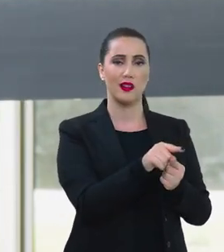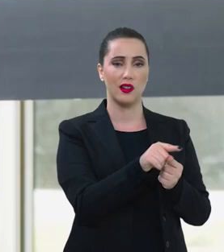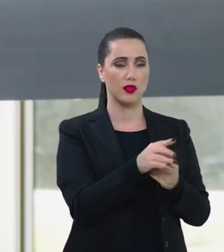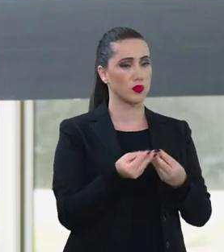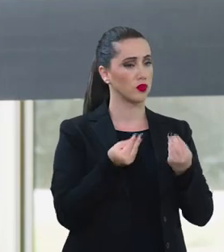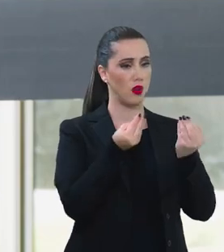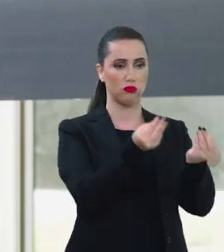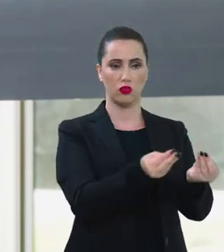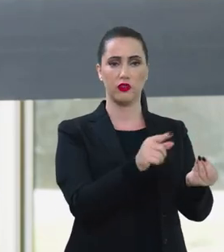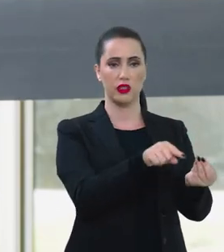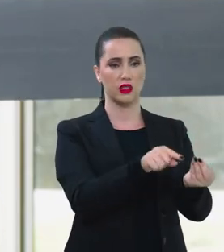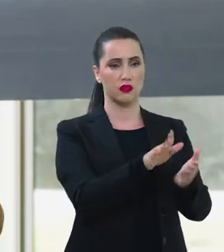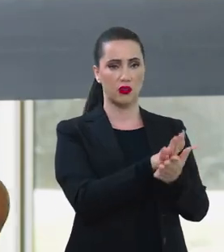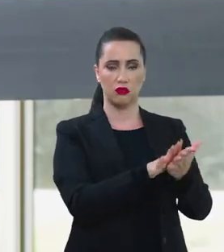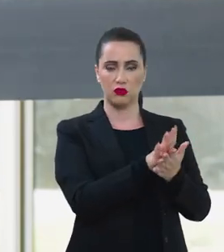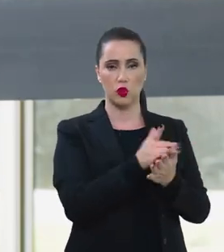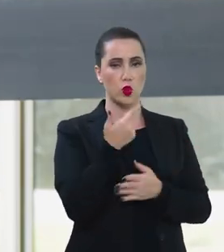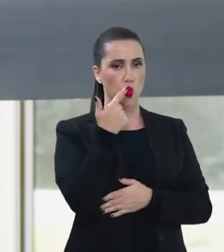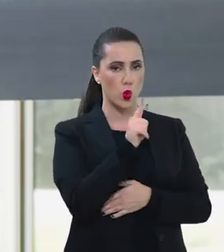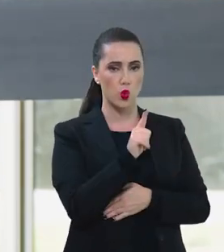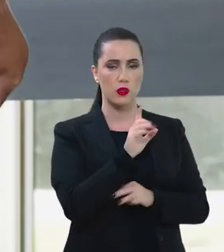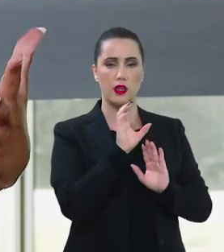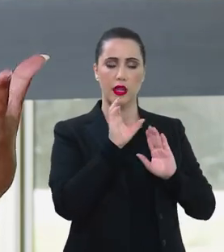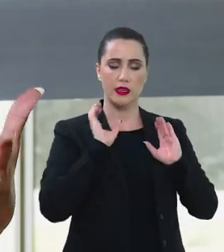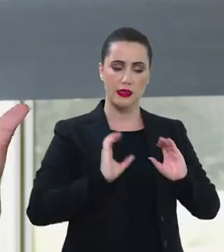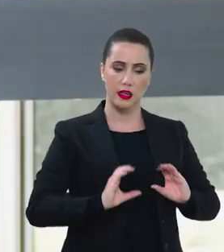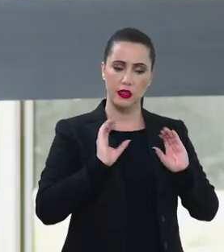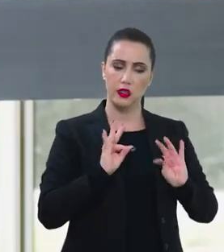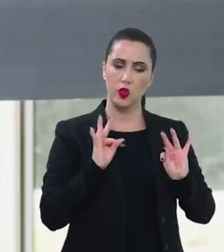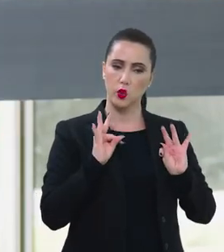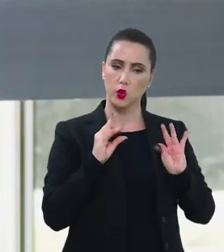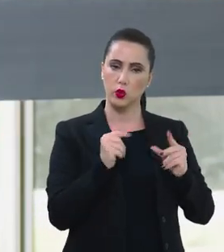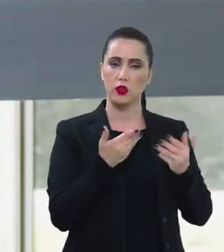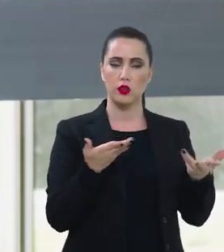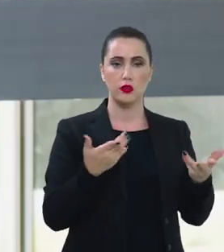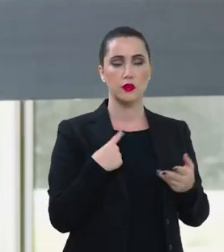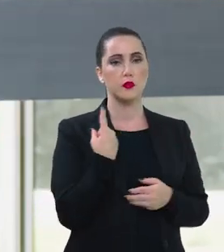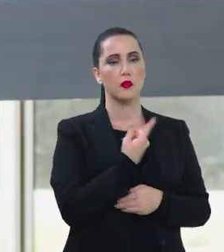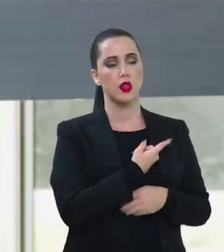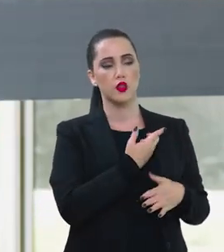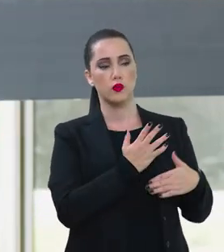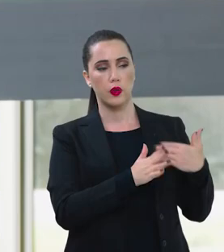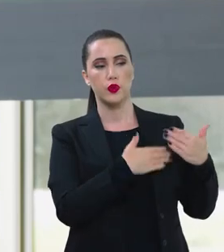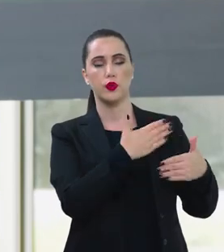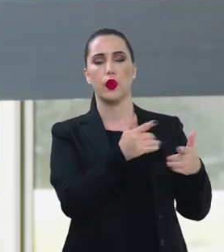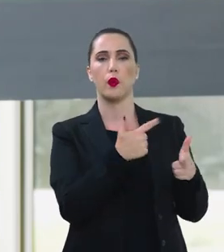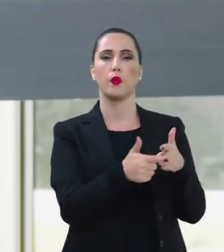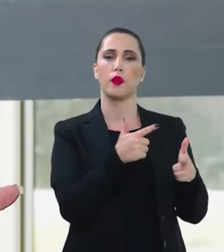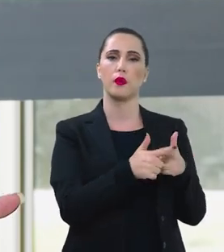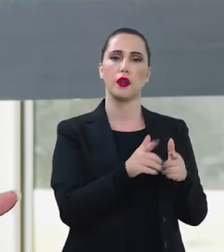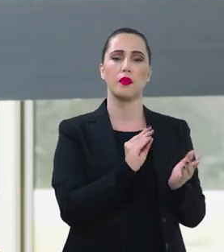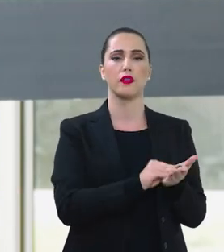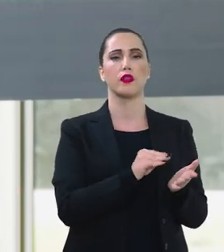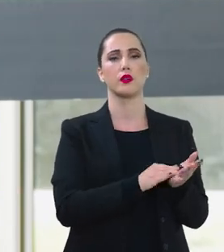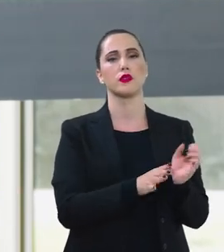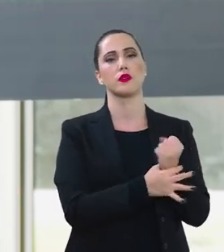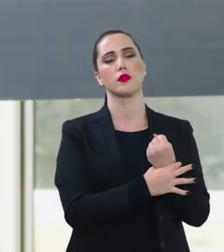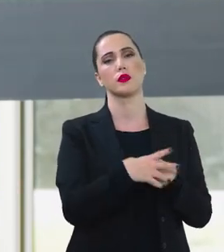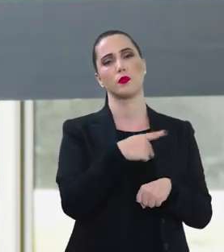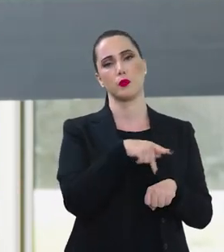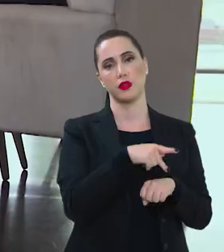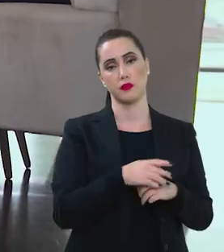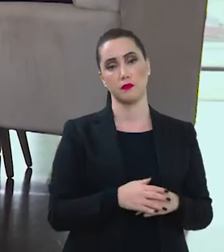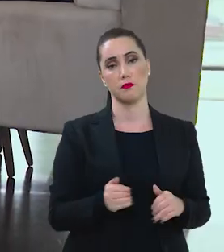tiverem de fato sendo cumpridos, se elas não tiverem acesso à cidadania plena de fato, a gente vai continuar com o problema de insegurança no